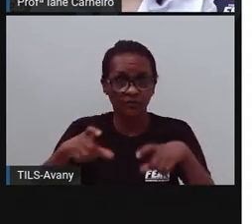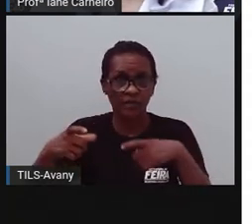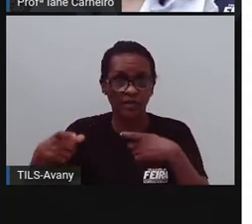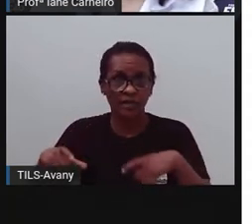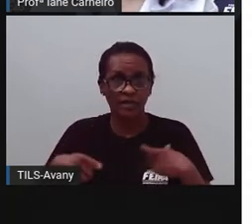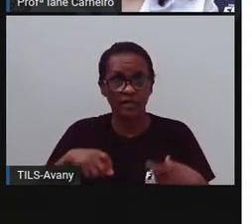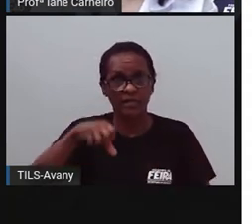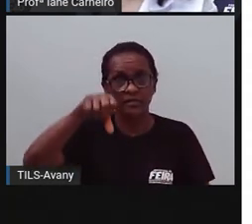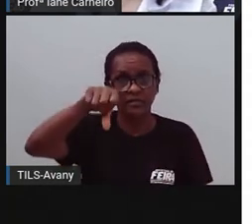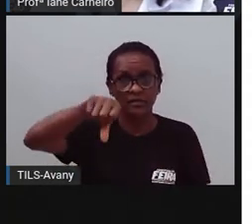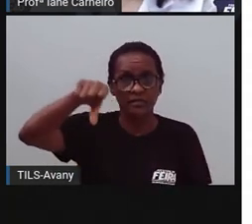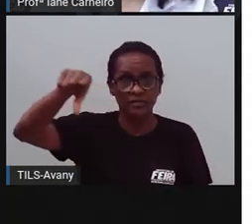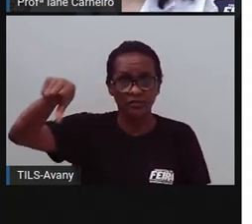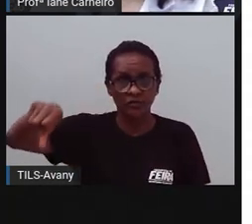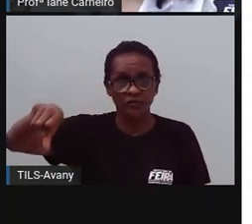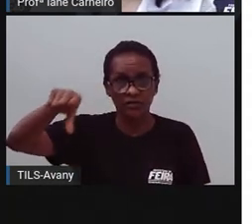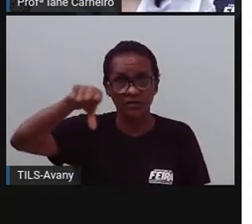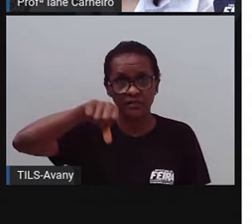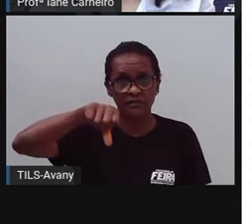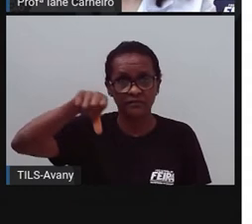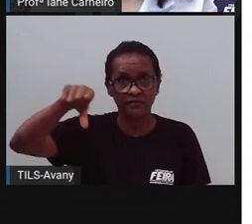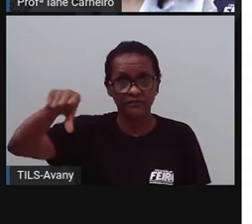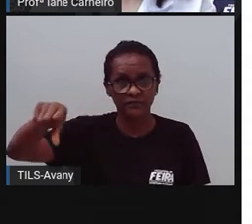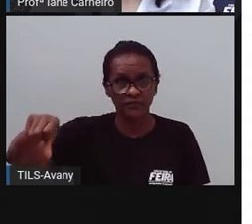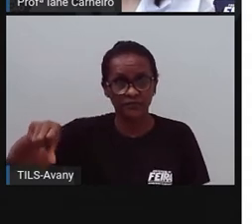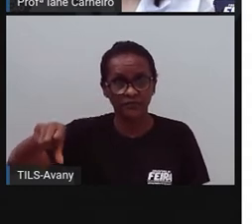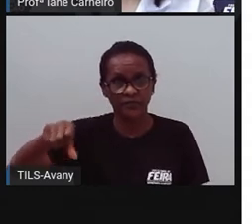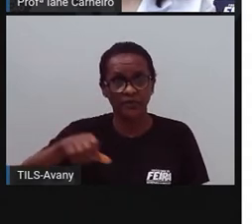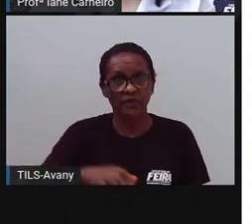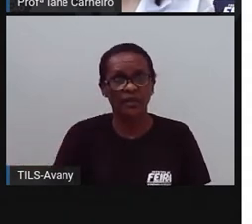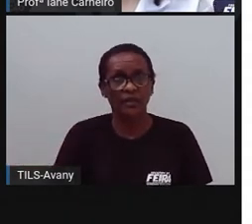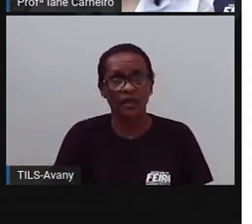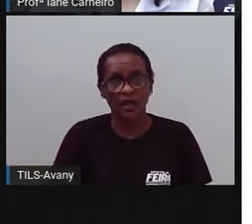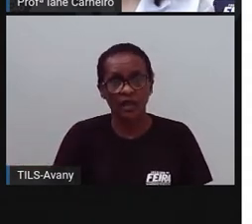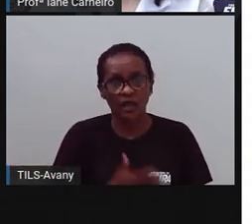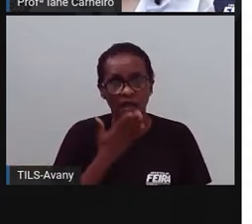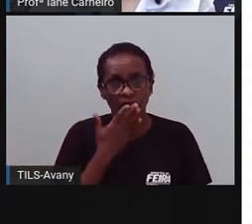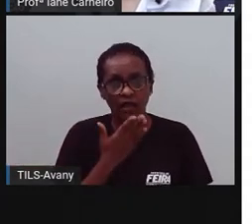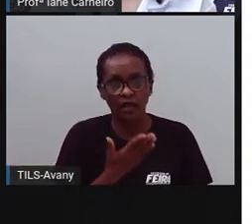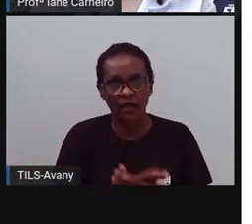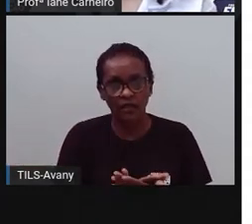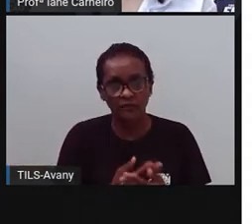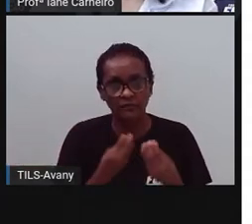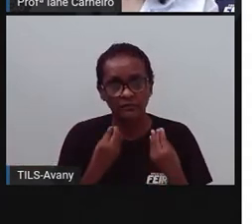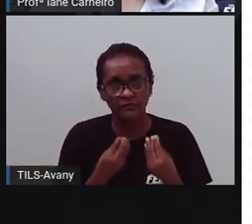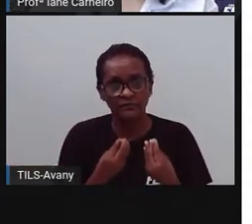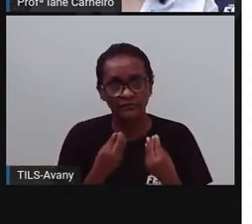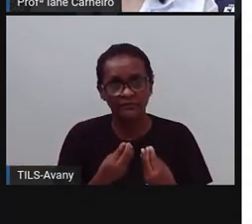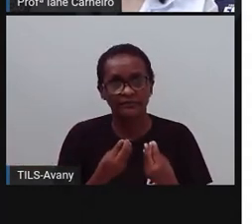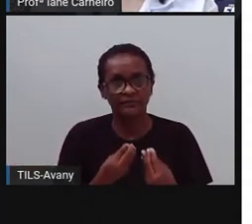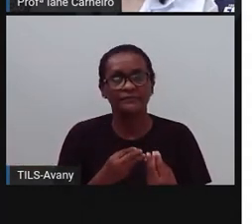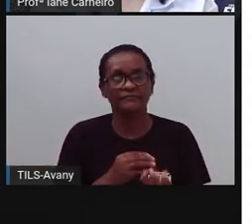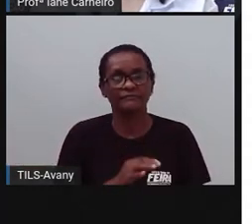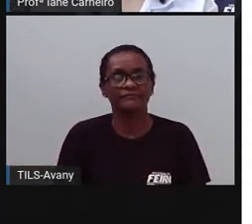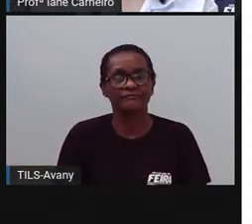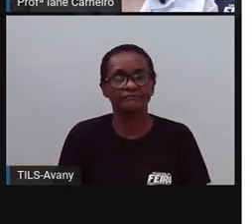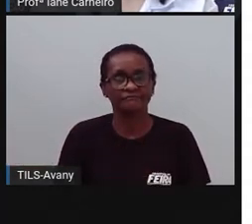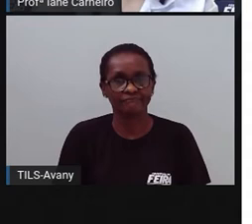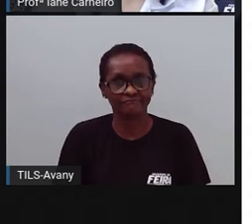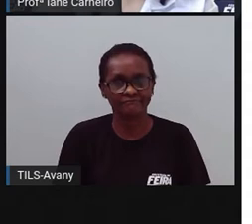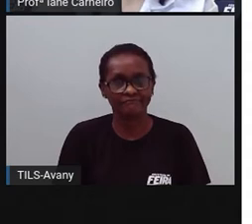a PRO fez essa pesquisa no site da própria prefeitura, né? E a PRO